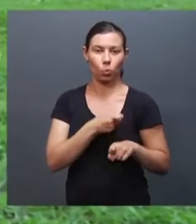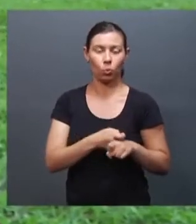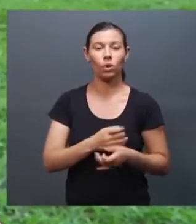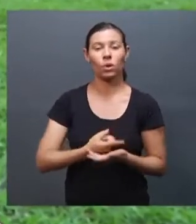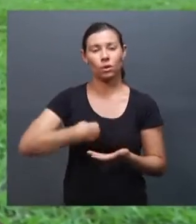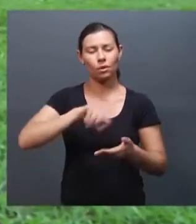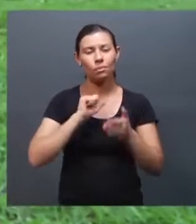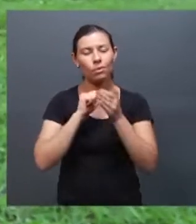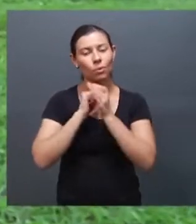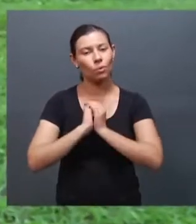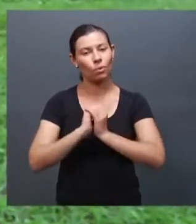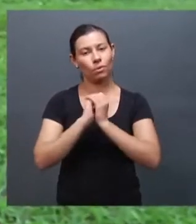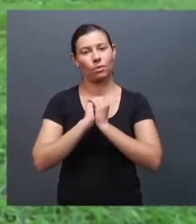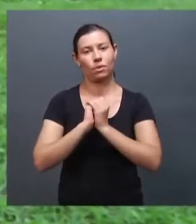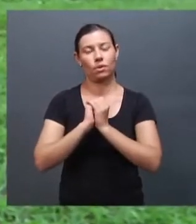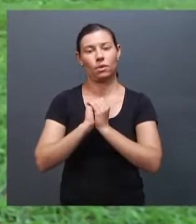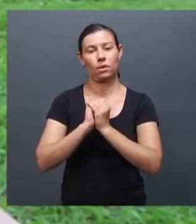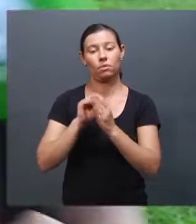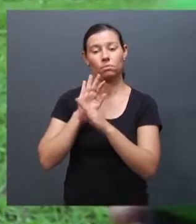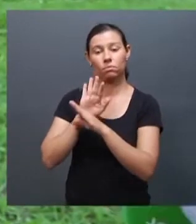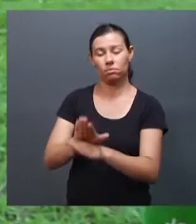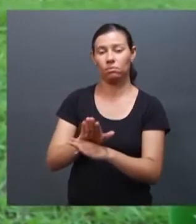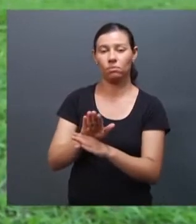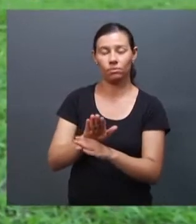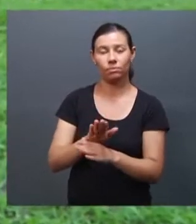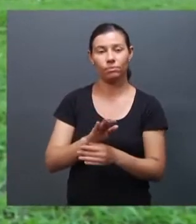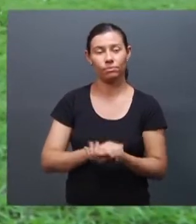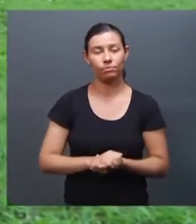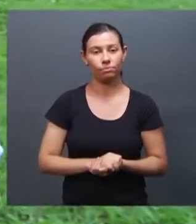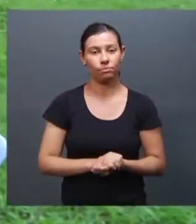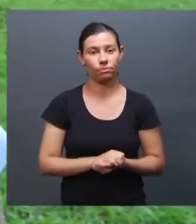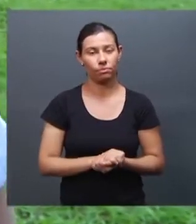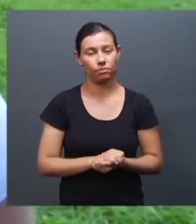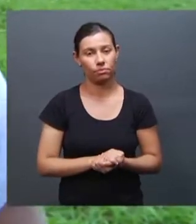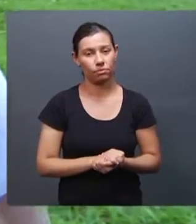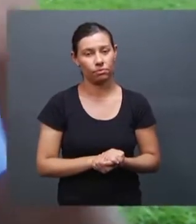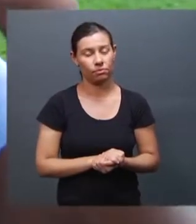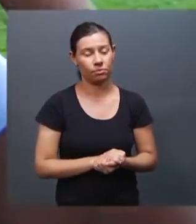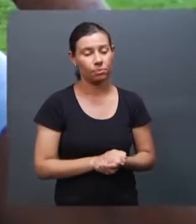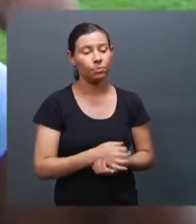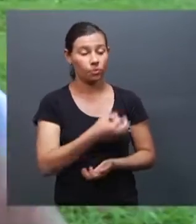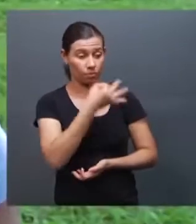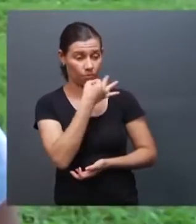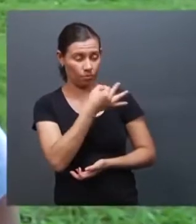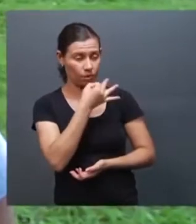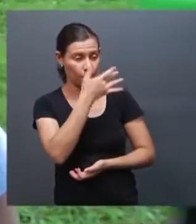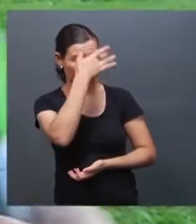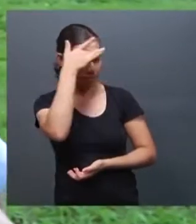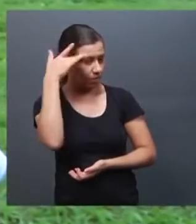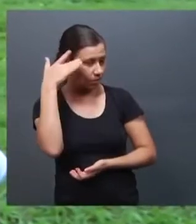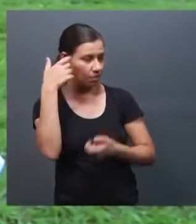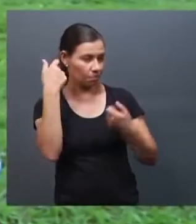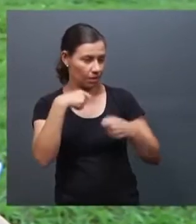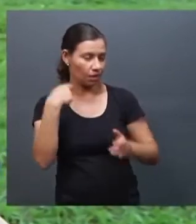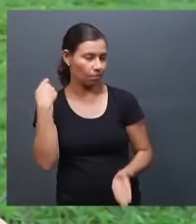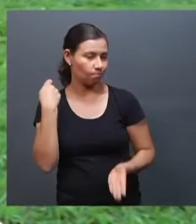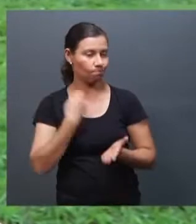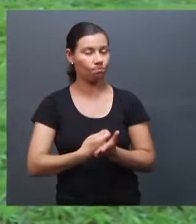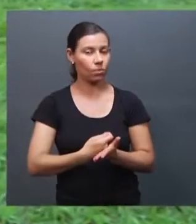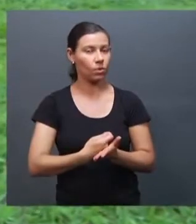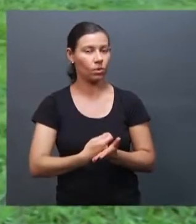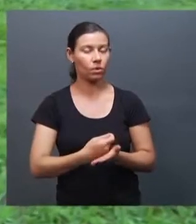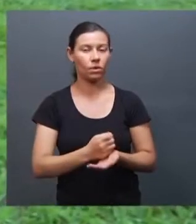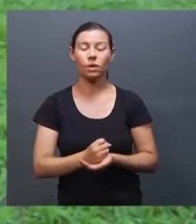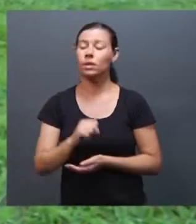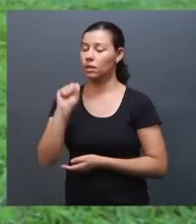que fazem isso com a gente. Na sua opinião, essas pessoas, então, precisam de uma punição? Sim, precisam.